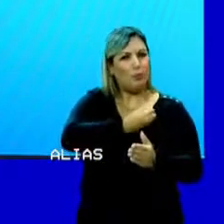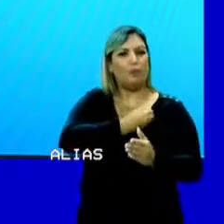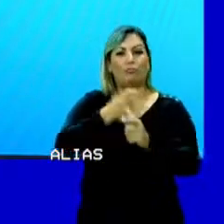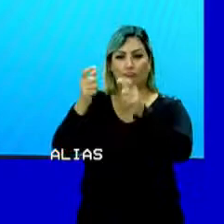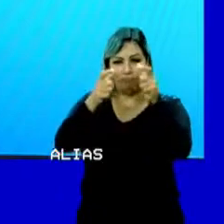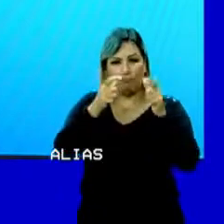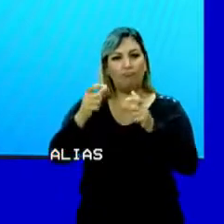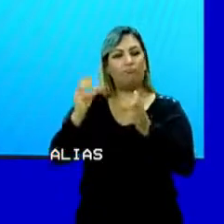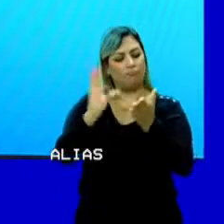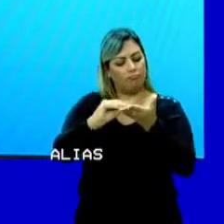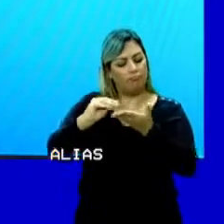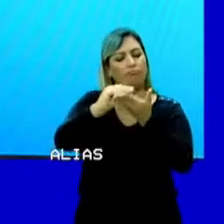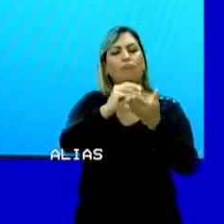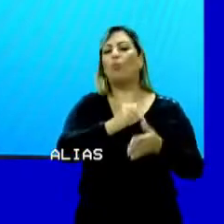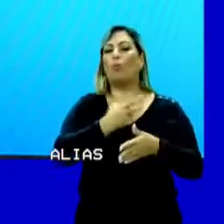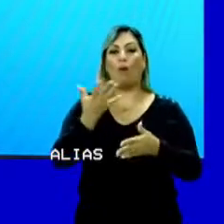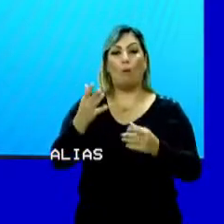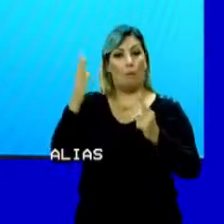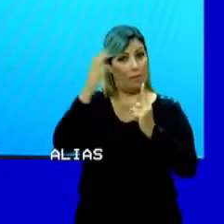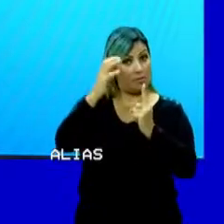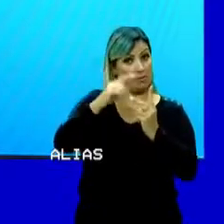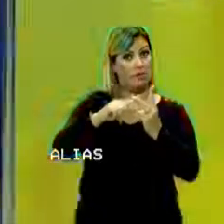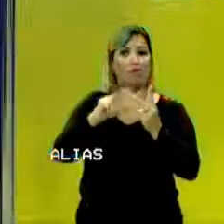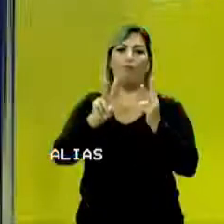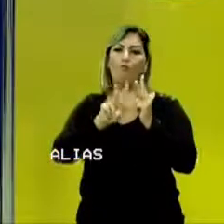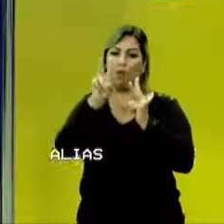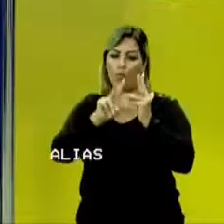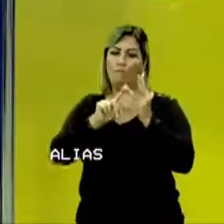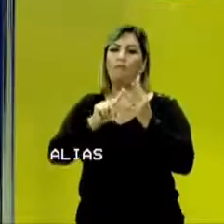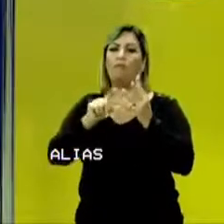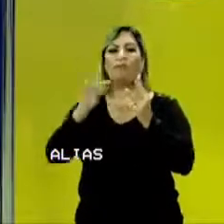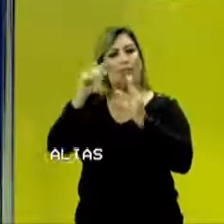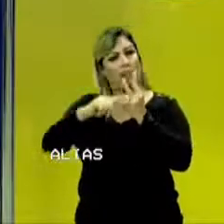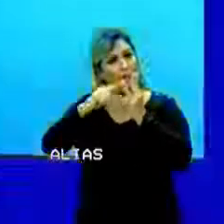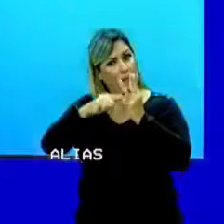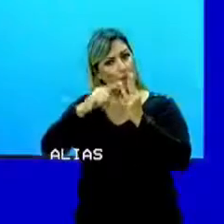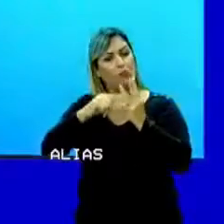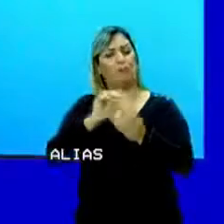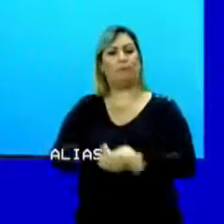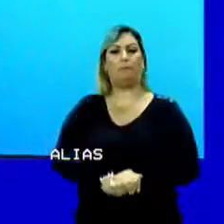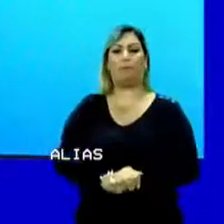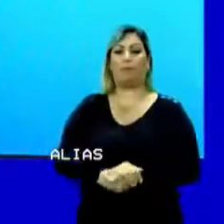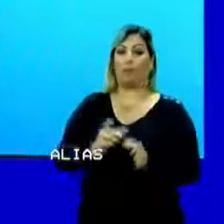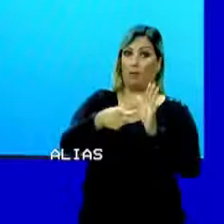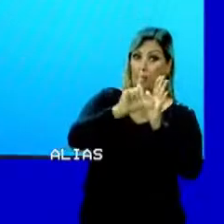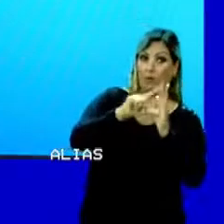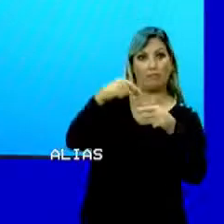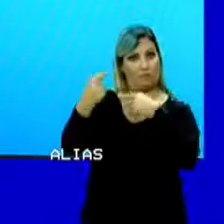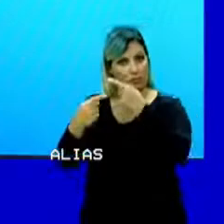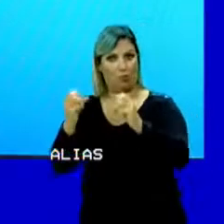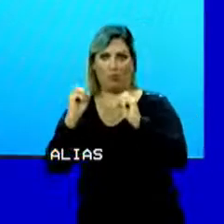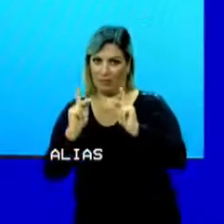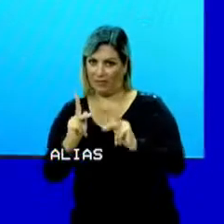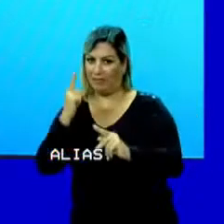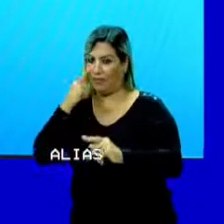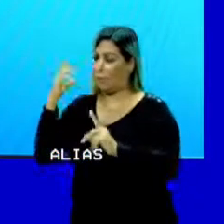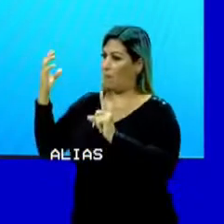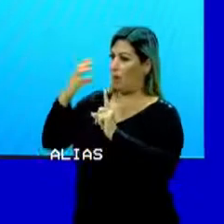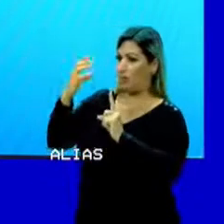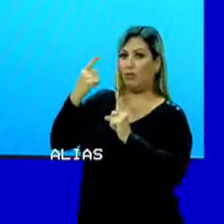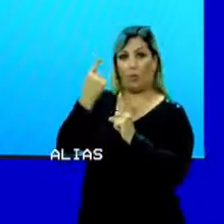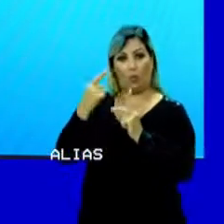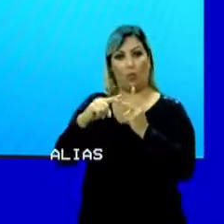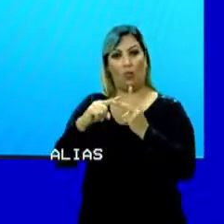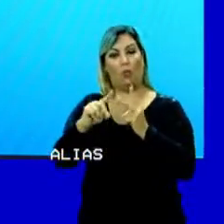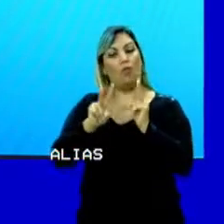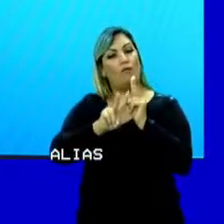Localiza eles. Quais são? Pressão, volume, temperatura. O antes e o depois, ok? Então, tem a pressão 1,